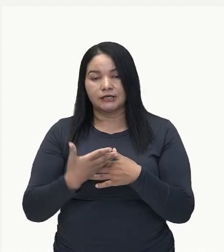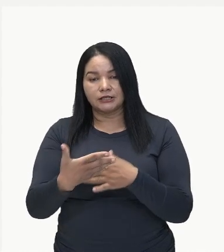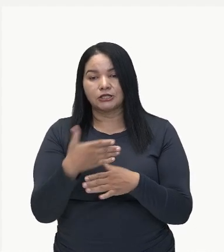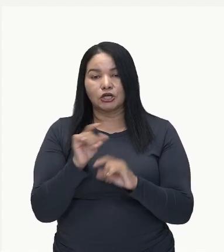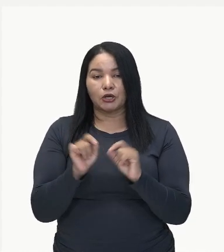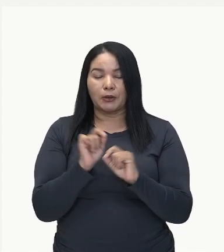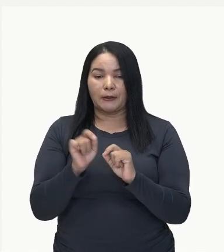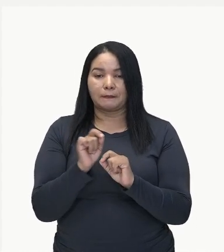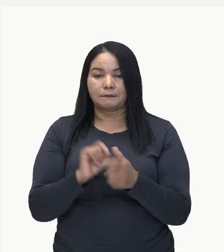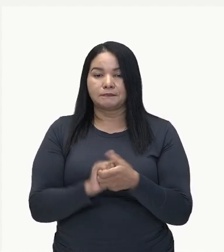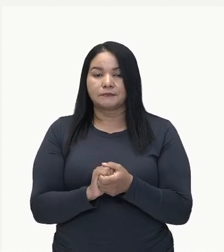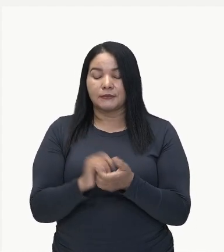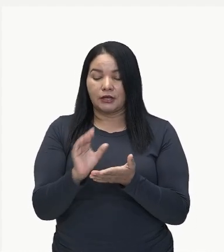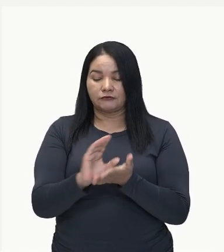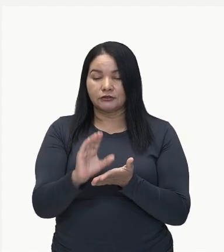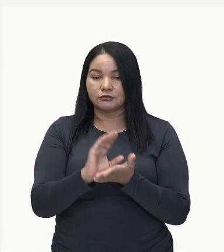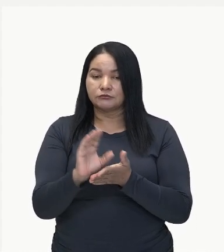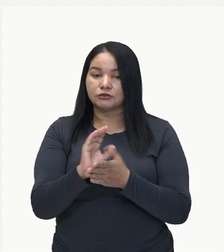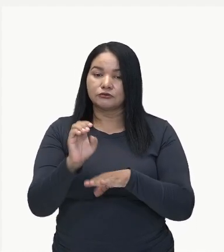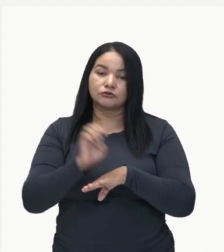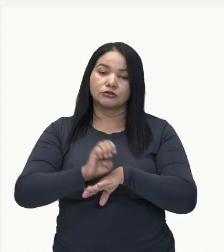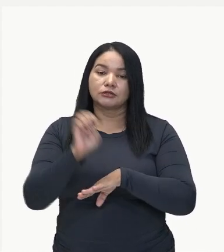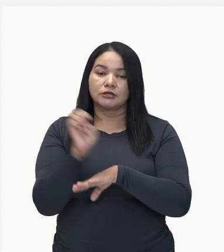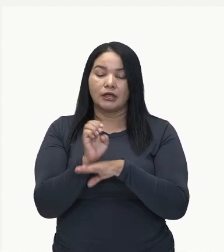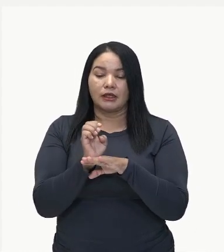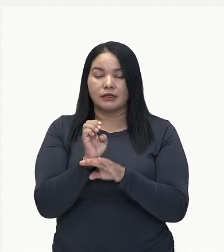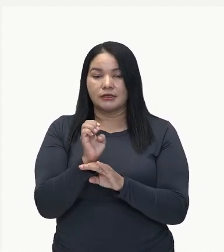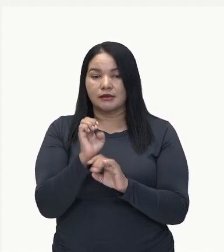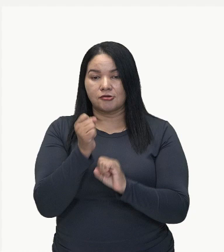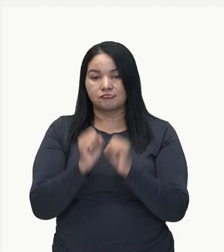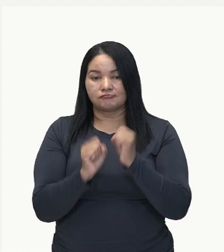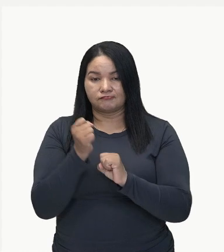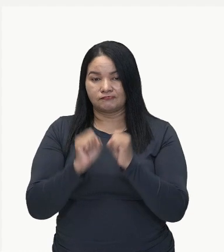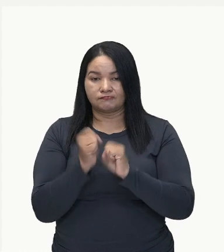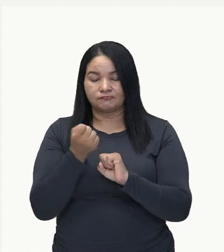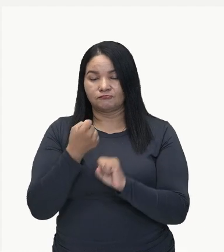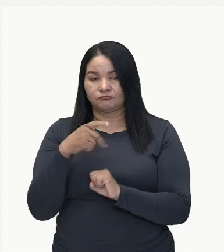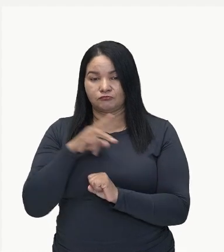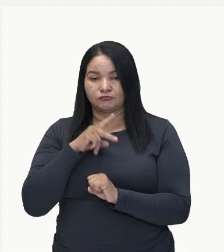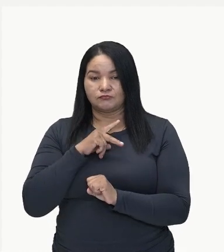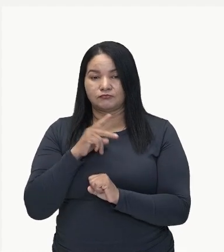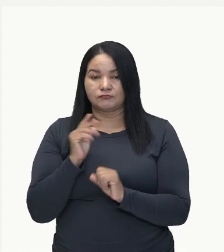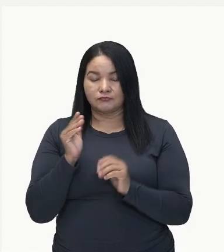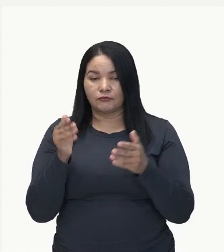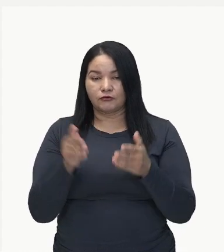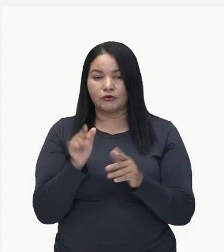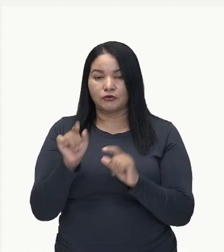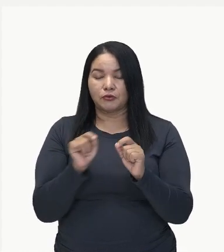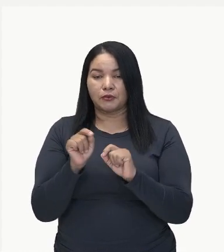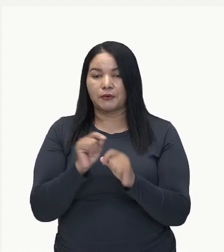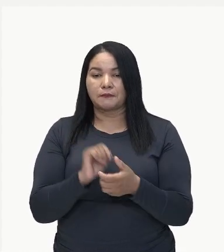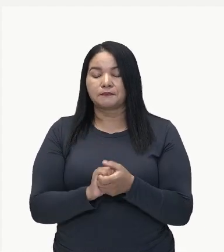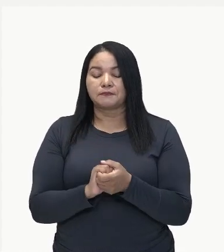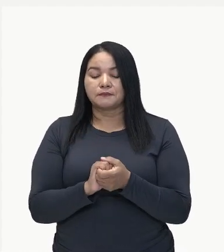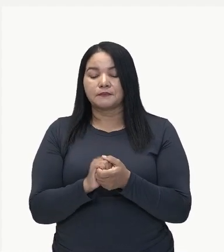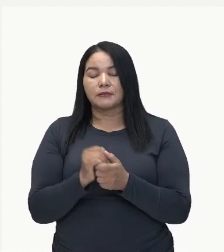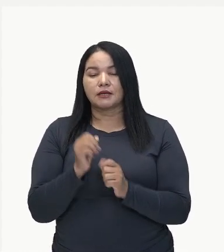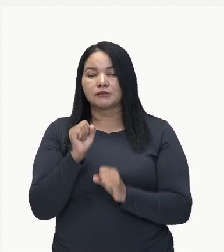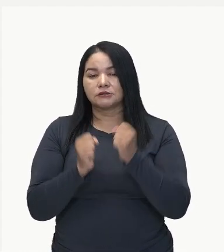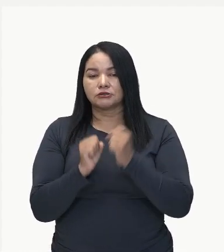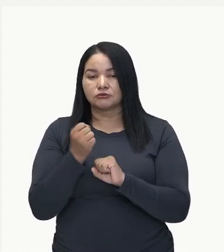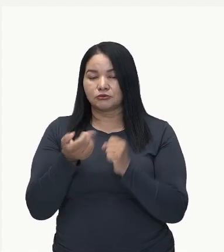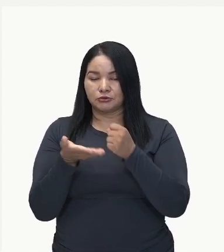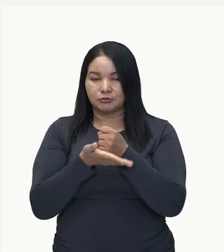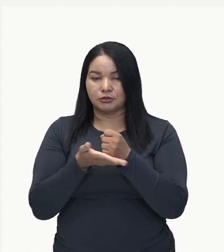investimento do Estado em empresas privadas, principalmente voltadas à indústria de base. O que são essas indústrias de base?